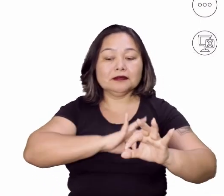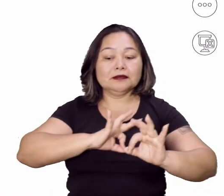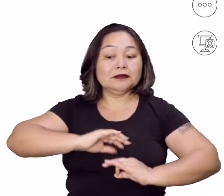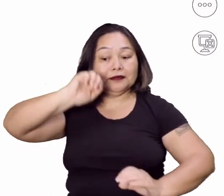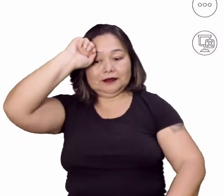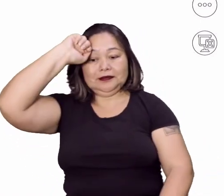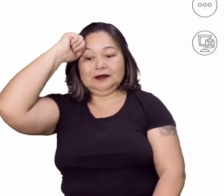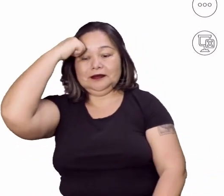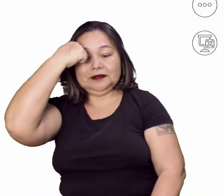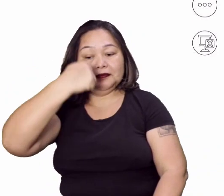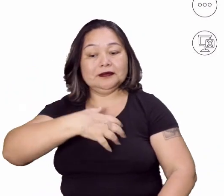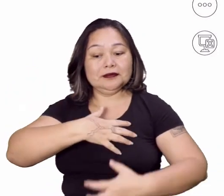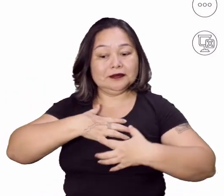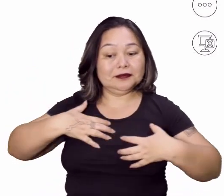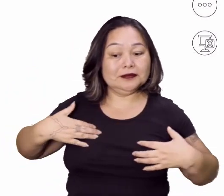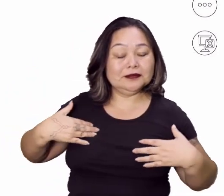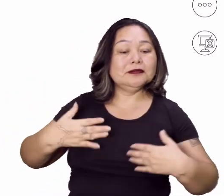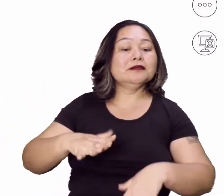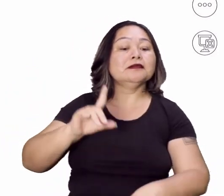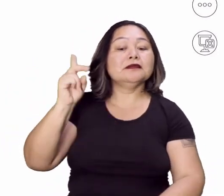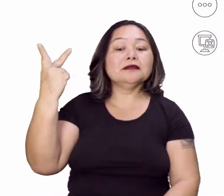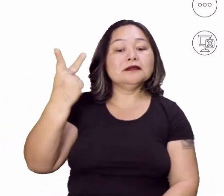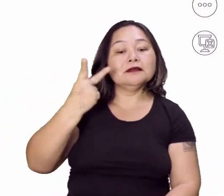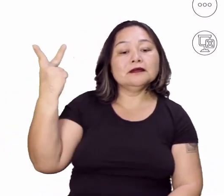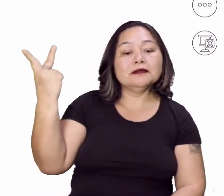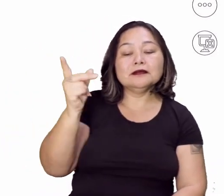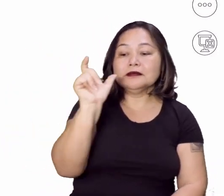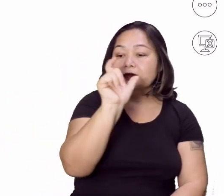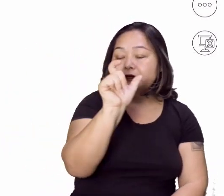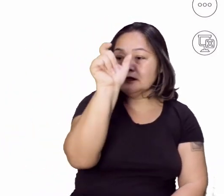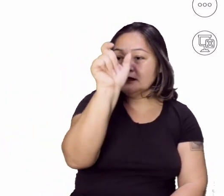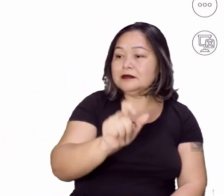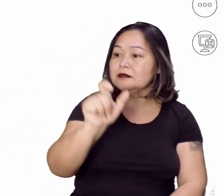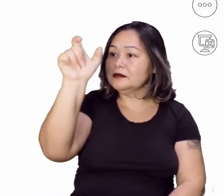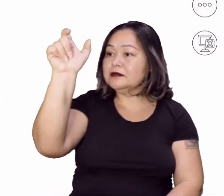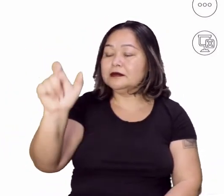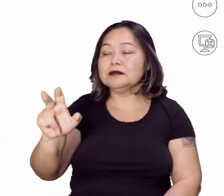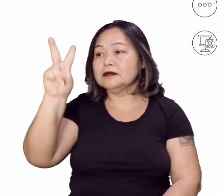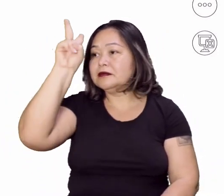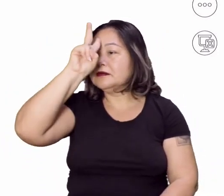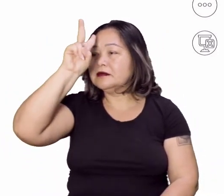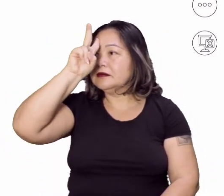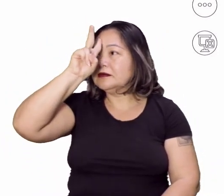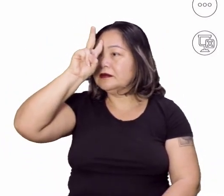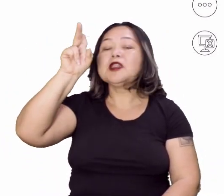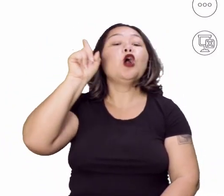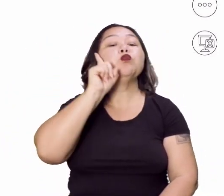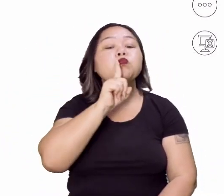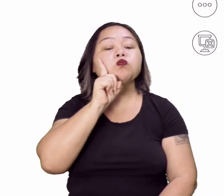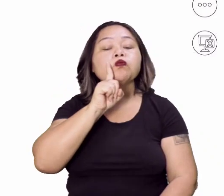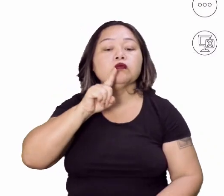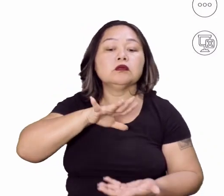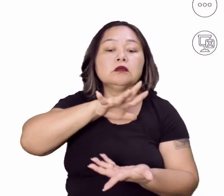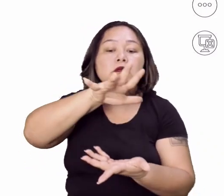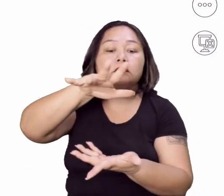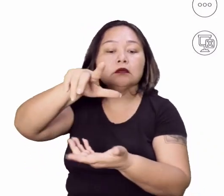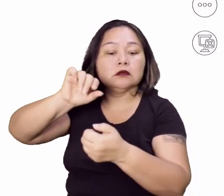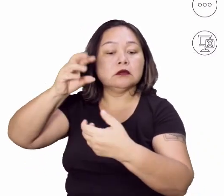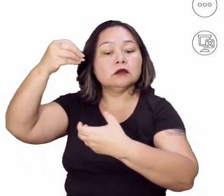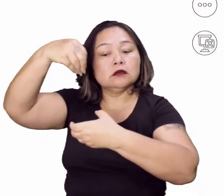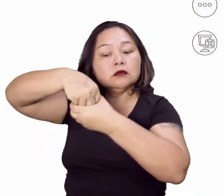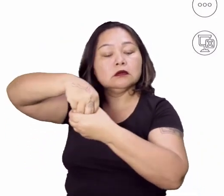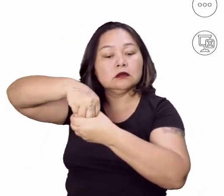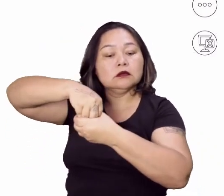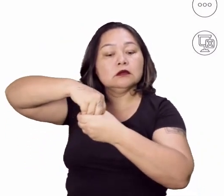entenderam aí que esses dois ícones na história dos Estados Unidos e do mundo fazem